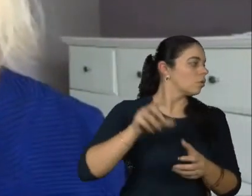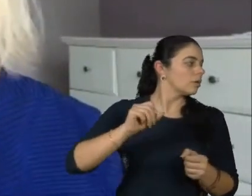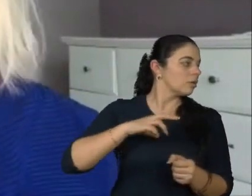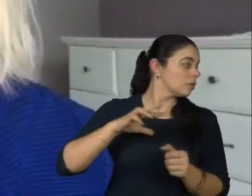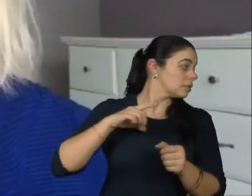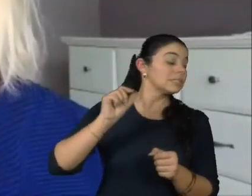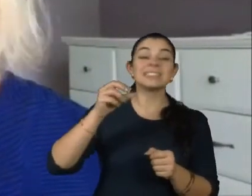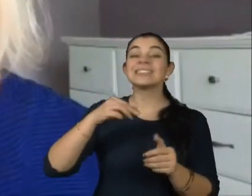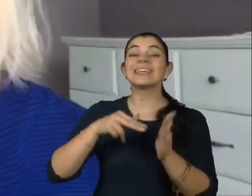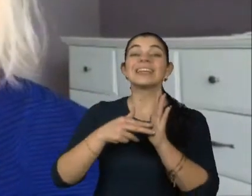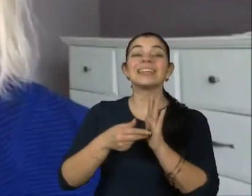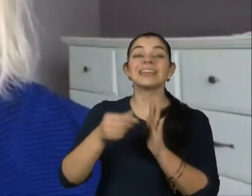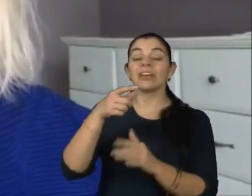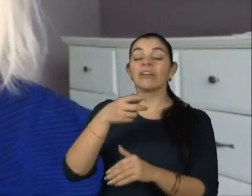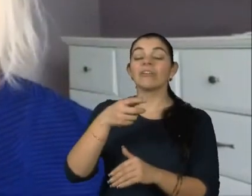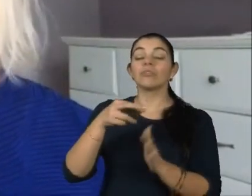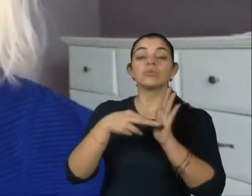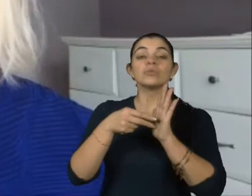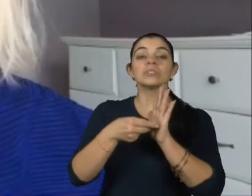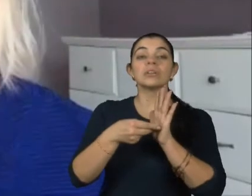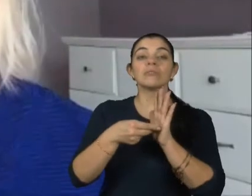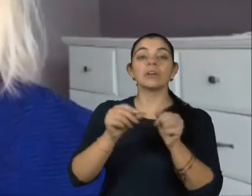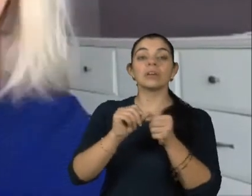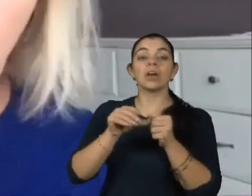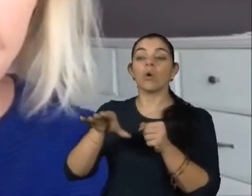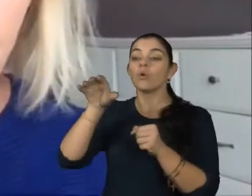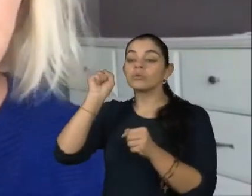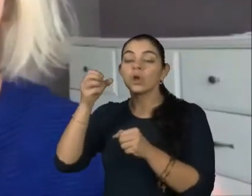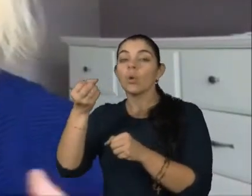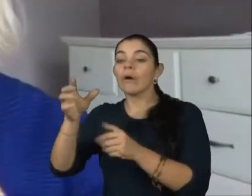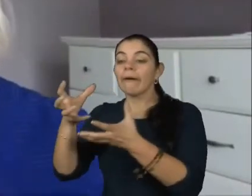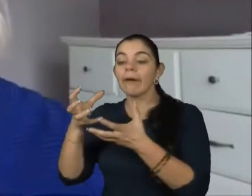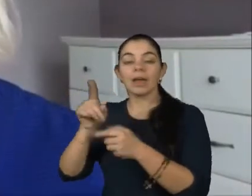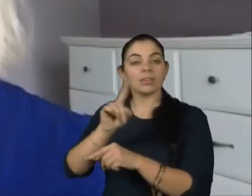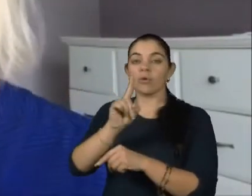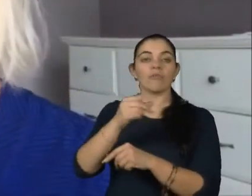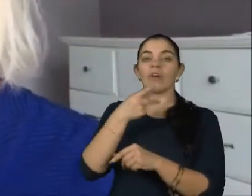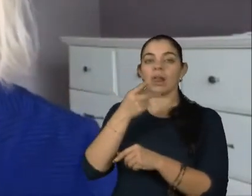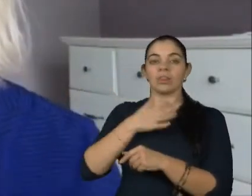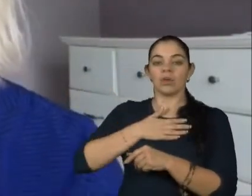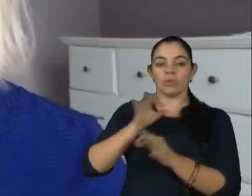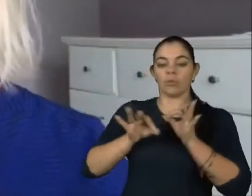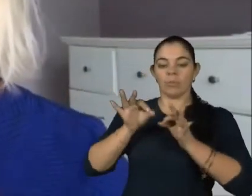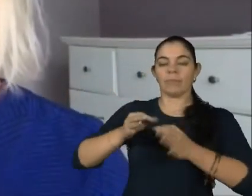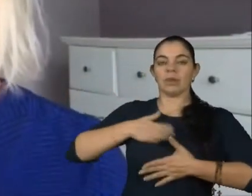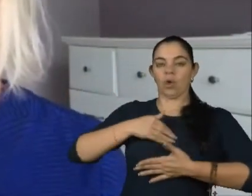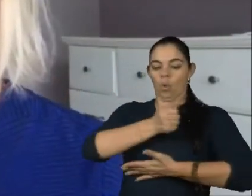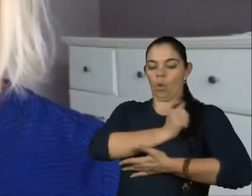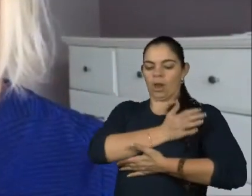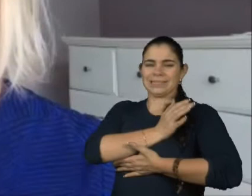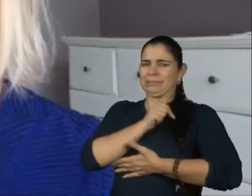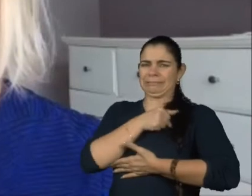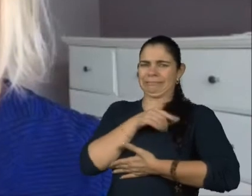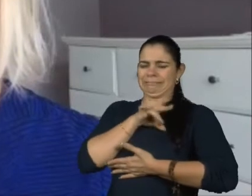inconsciente, mesmo que inconsciente, ou se o filho quer e a gente diz, não, mas eu não estou preparada, meu coração não está